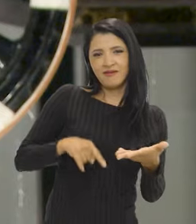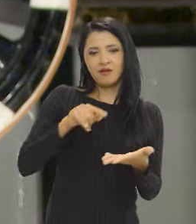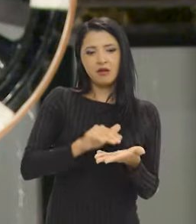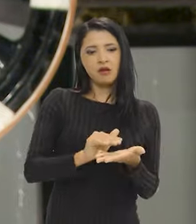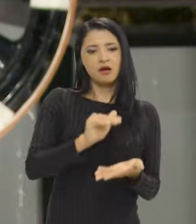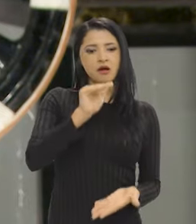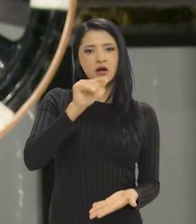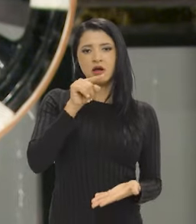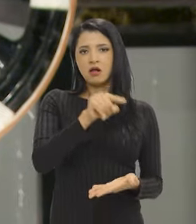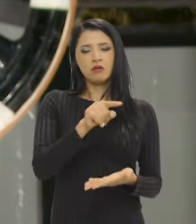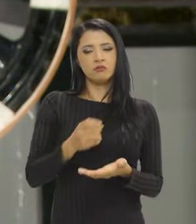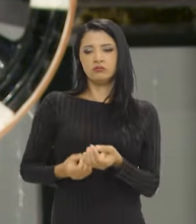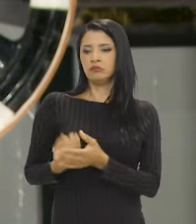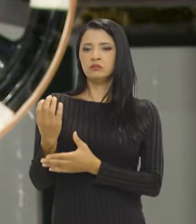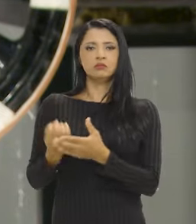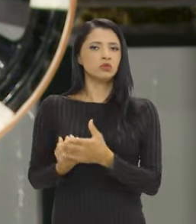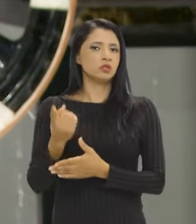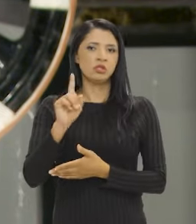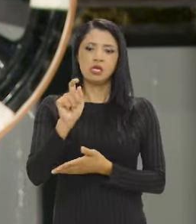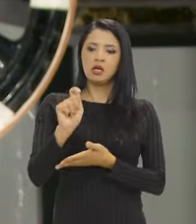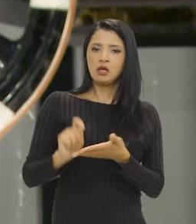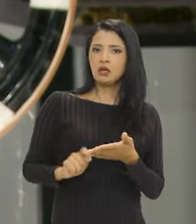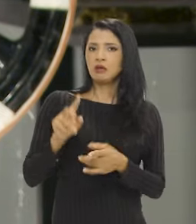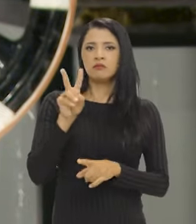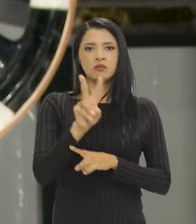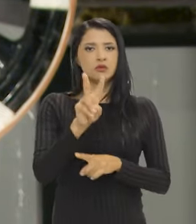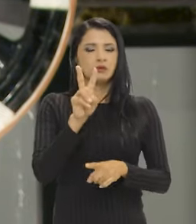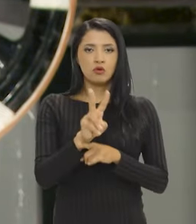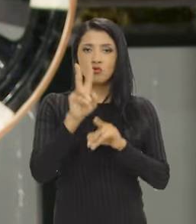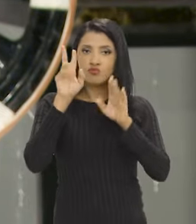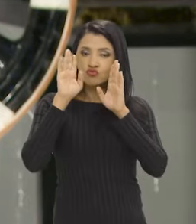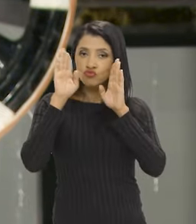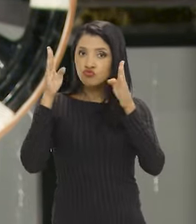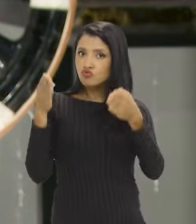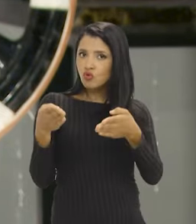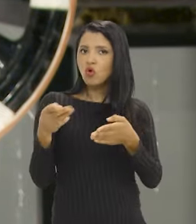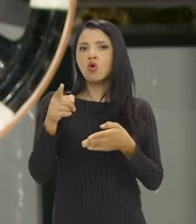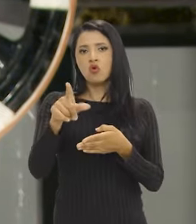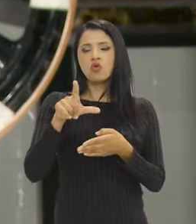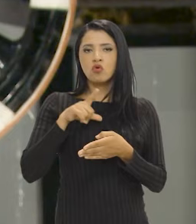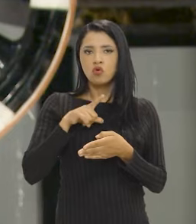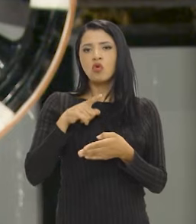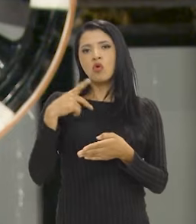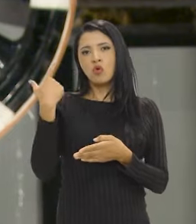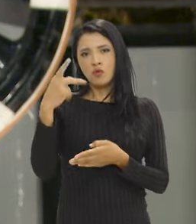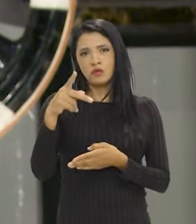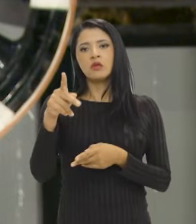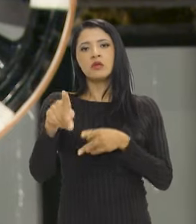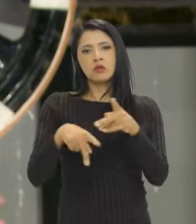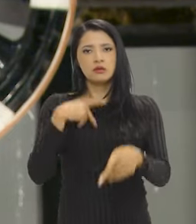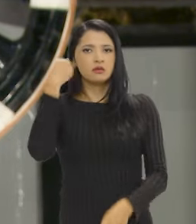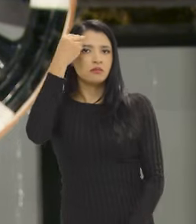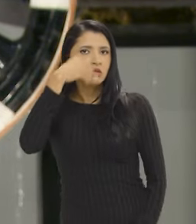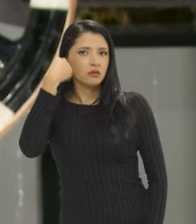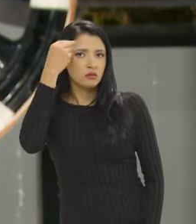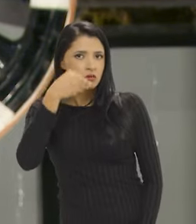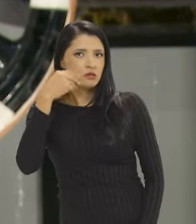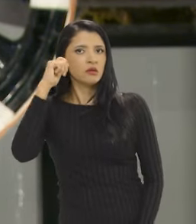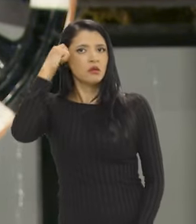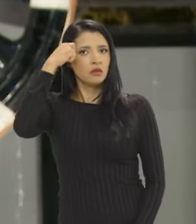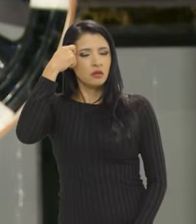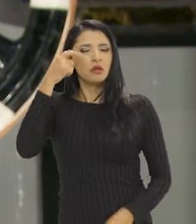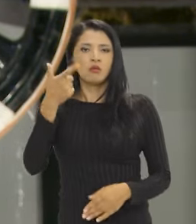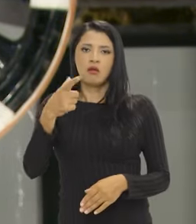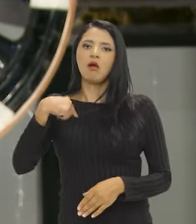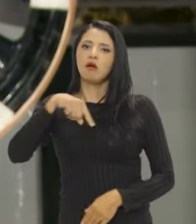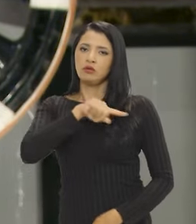documentação não ter sido nem produzida nem preservada com foco na explicitação dessas experiências,